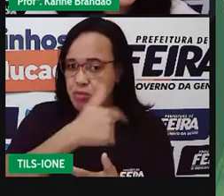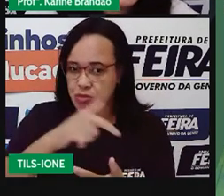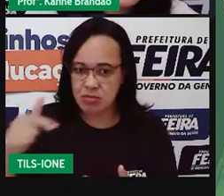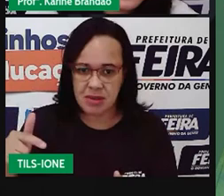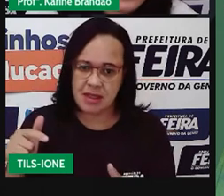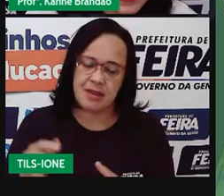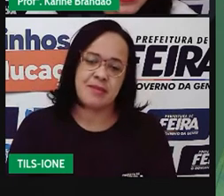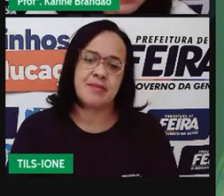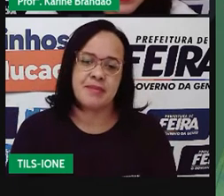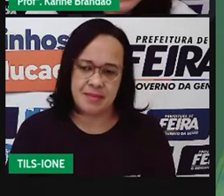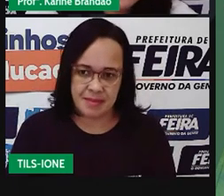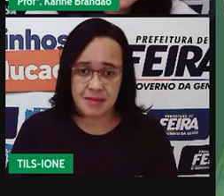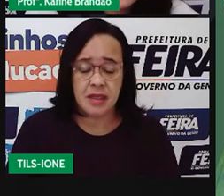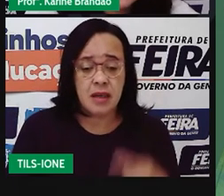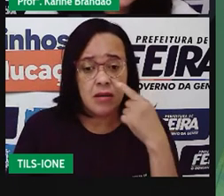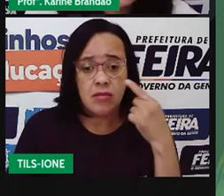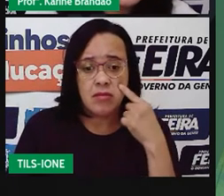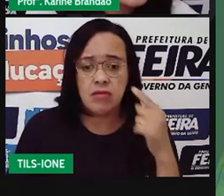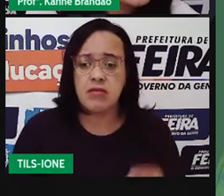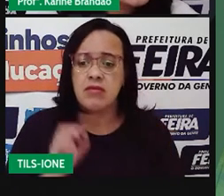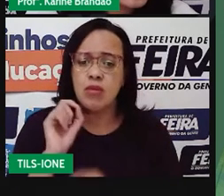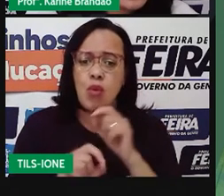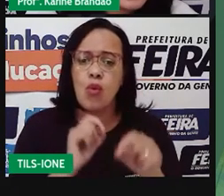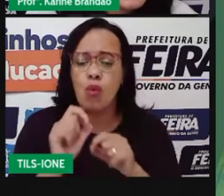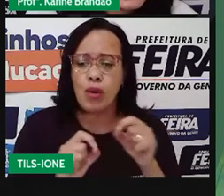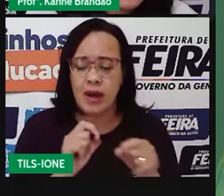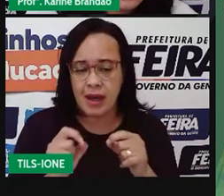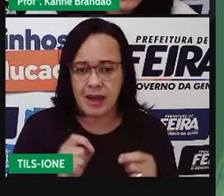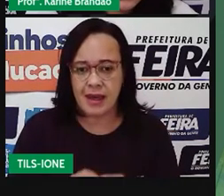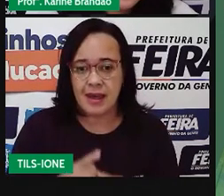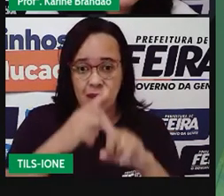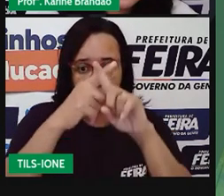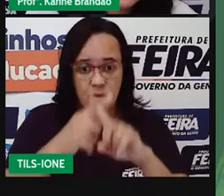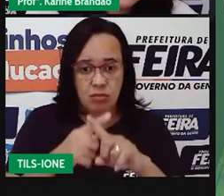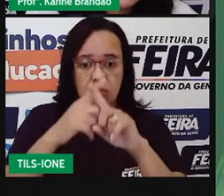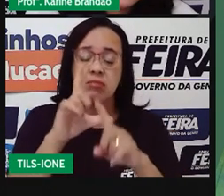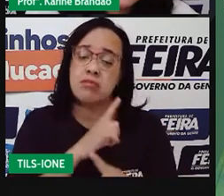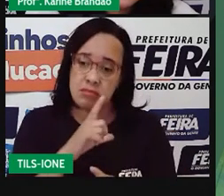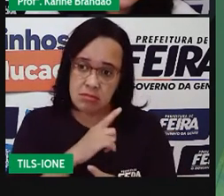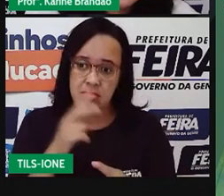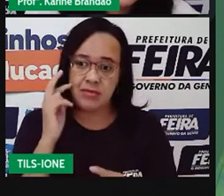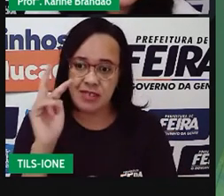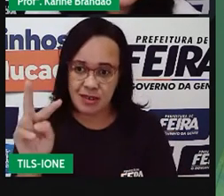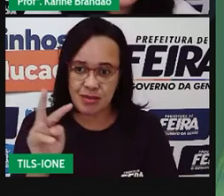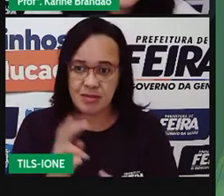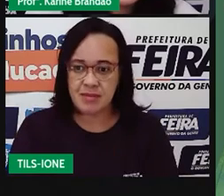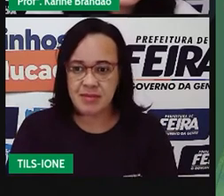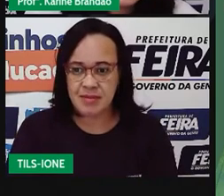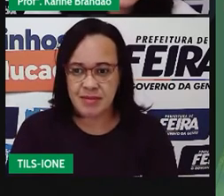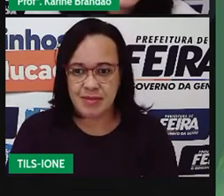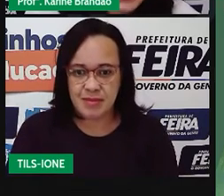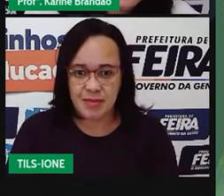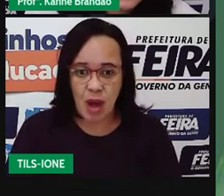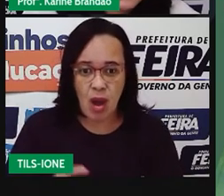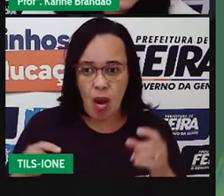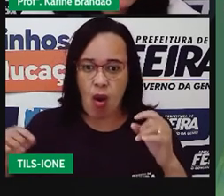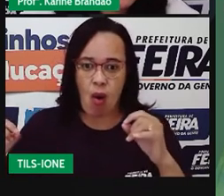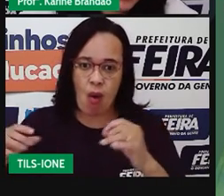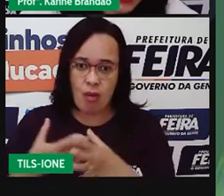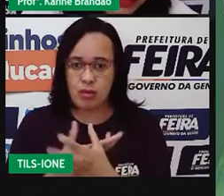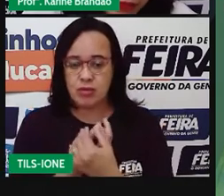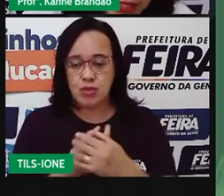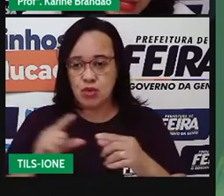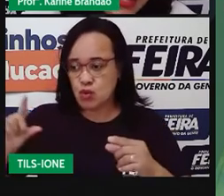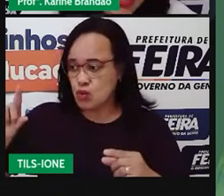A gente vai ver também um tipo de competição. Olha bem. Essas duas aves,